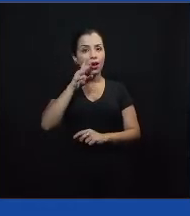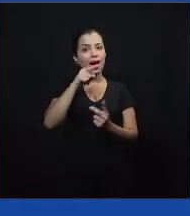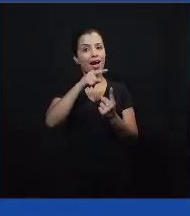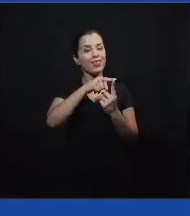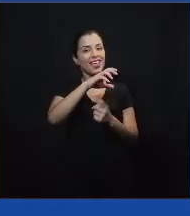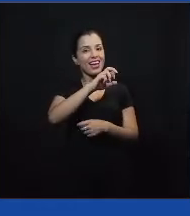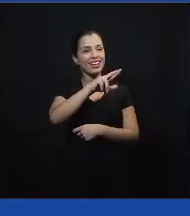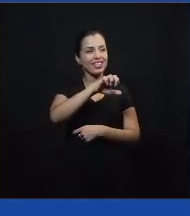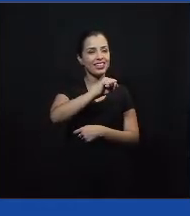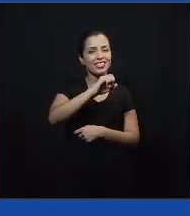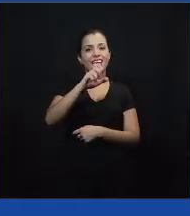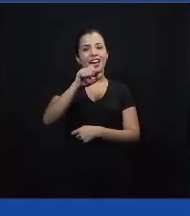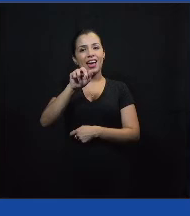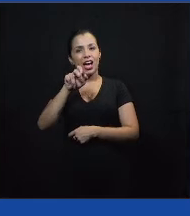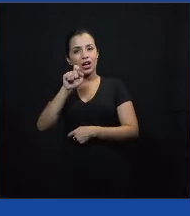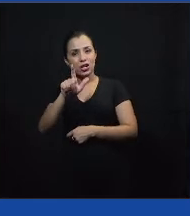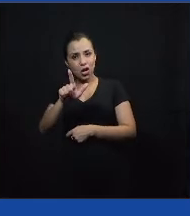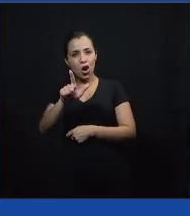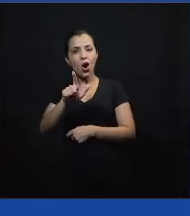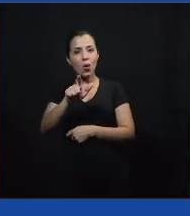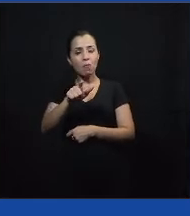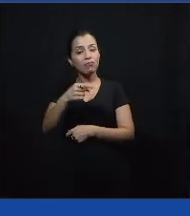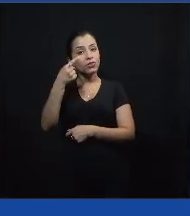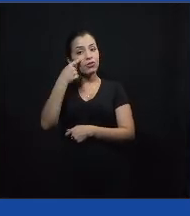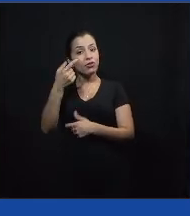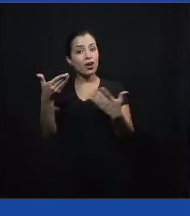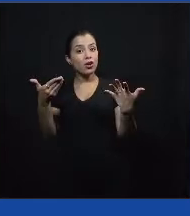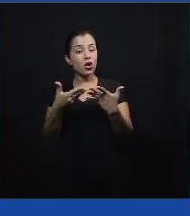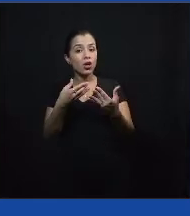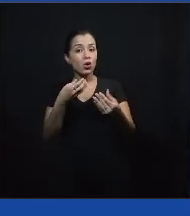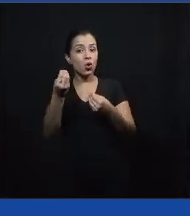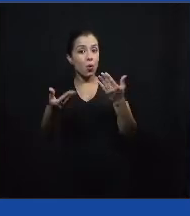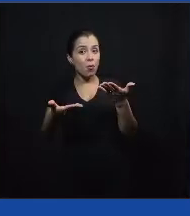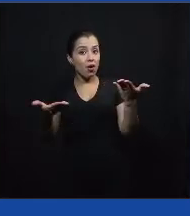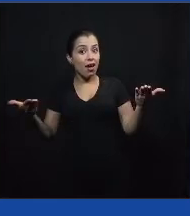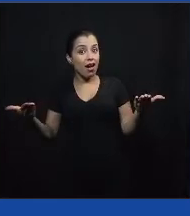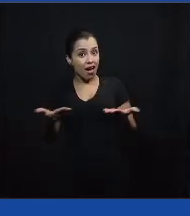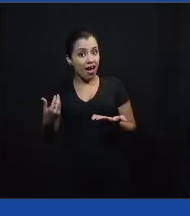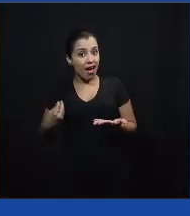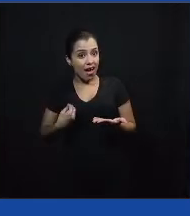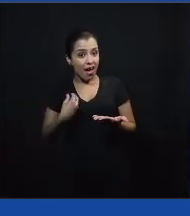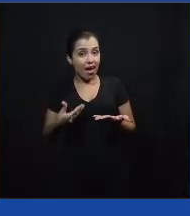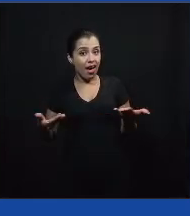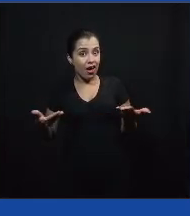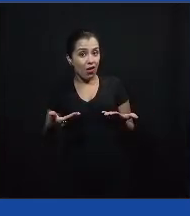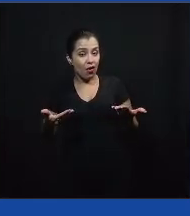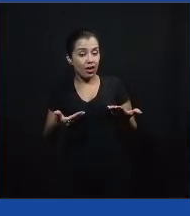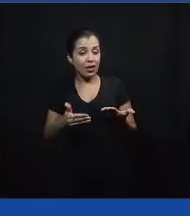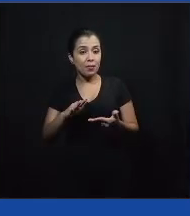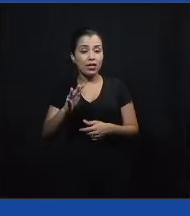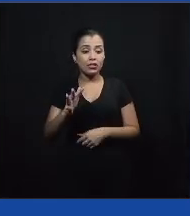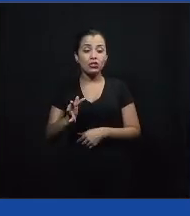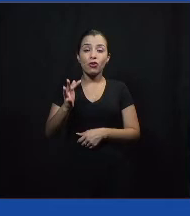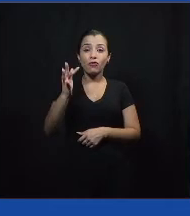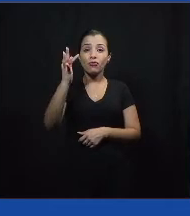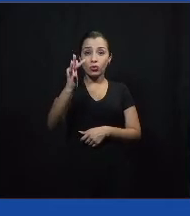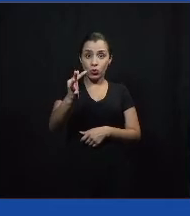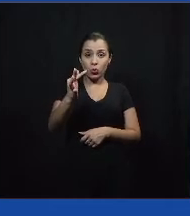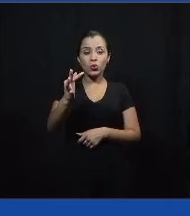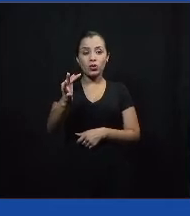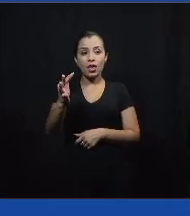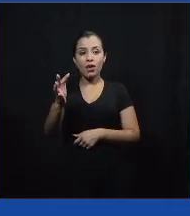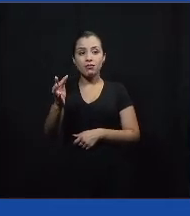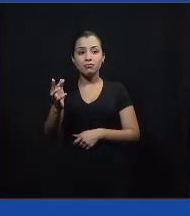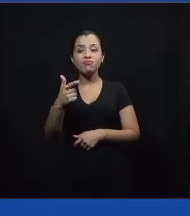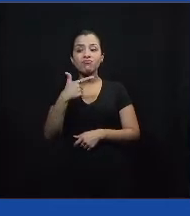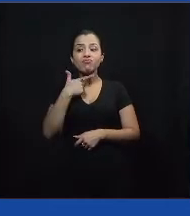e aí a gente agora retratou como que está a situação atual. Vamos pensar agora no futuro, o que a gente gostaria de ver? Então,